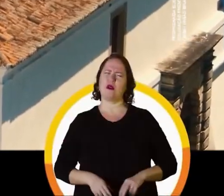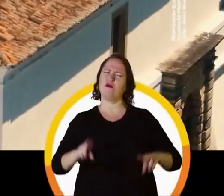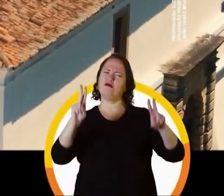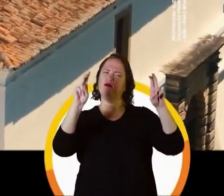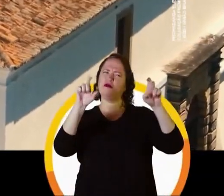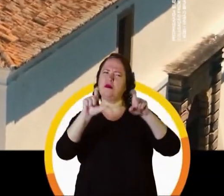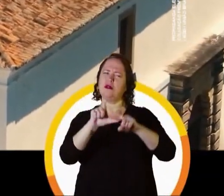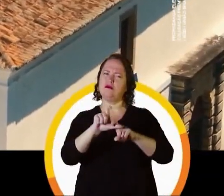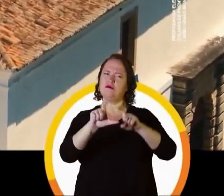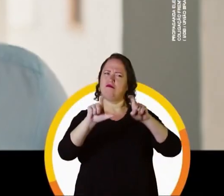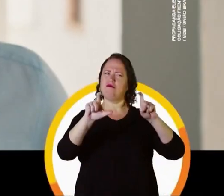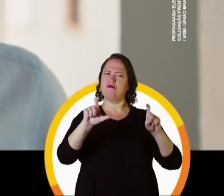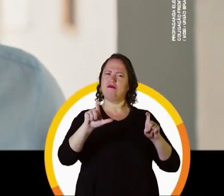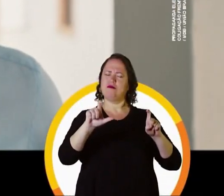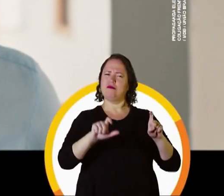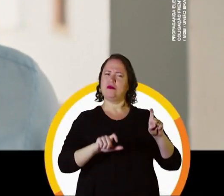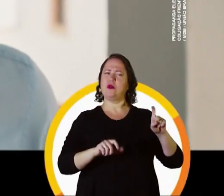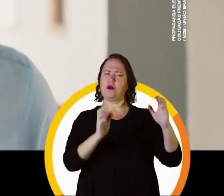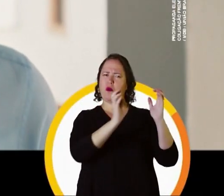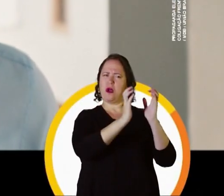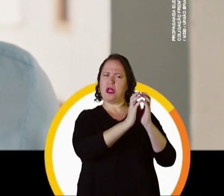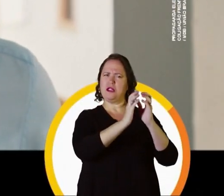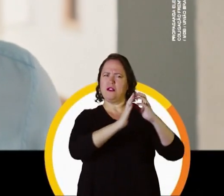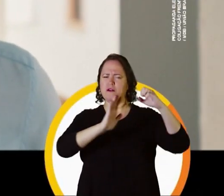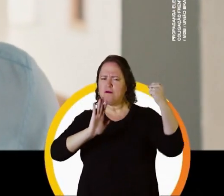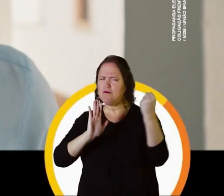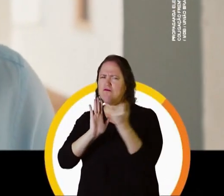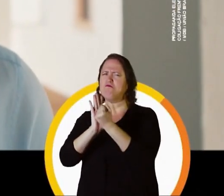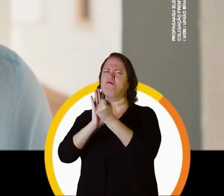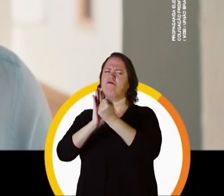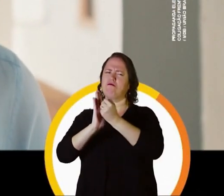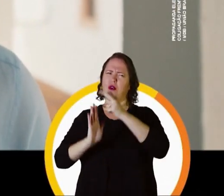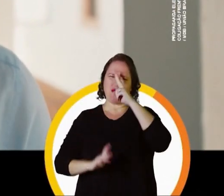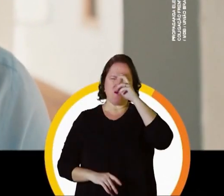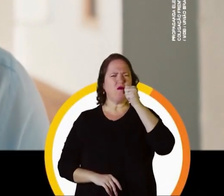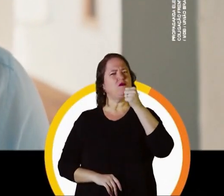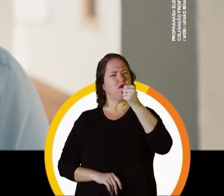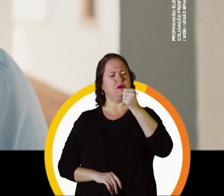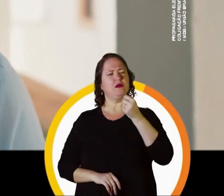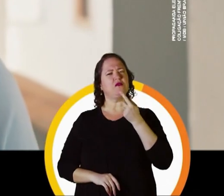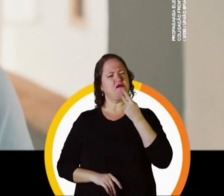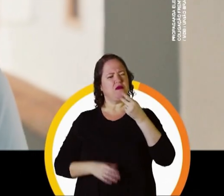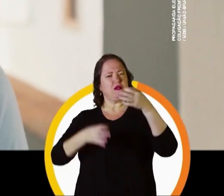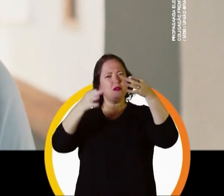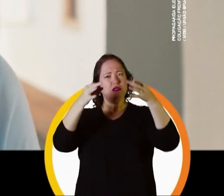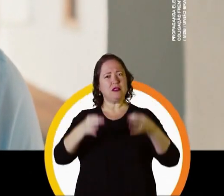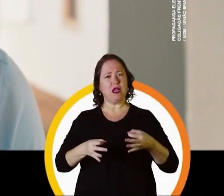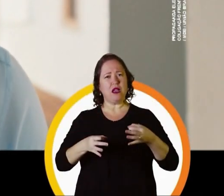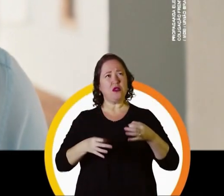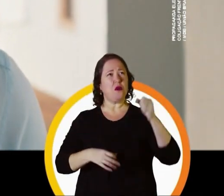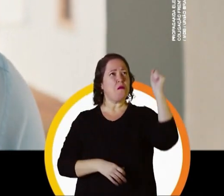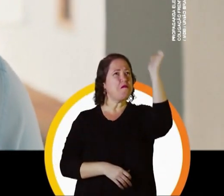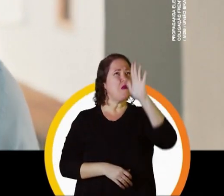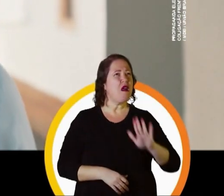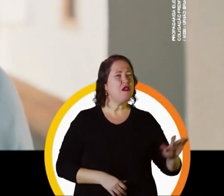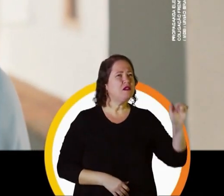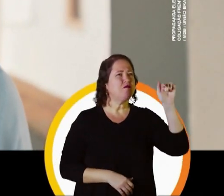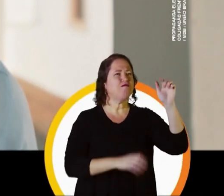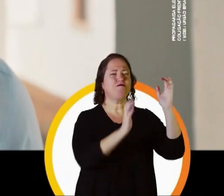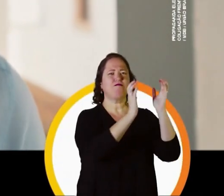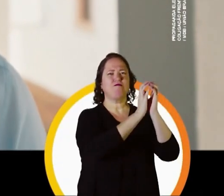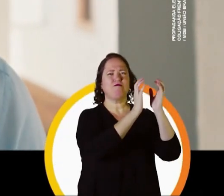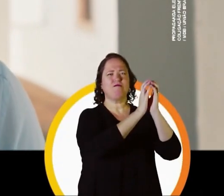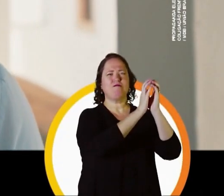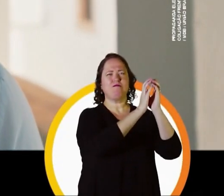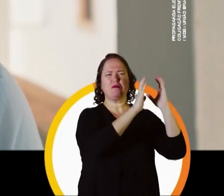Gente, quando se fala em independência, o Recife não abre pra ninguém não, viu? Eu digo sem medo de errar. Que nenhuma cidade do Brasil tem um histórico